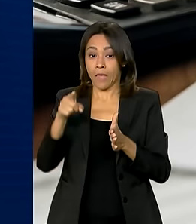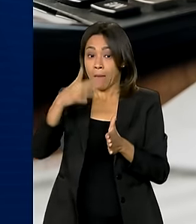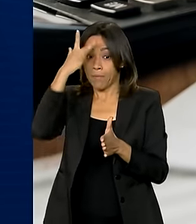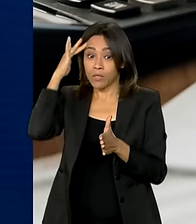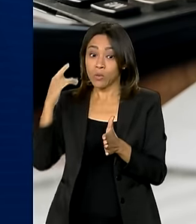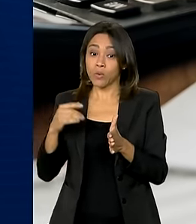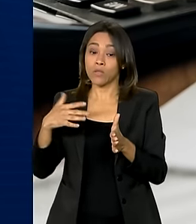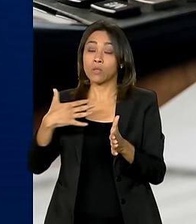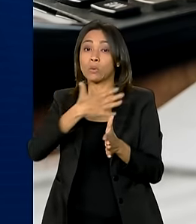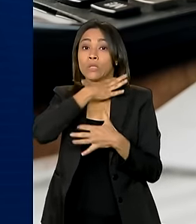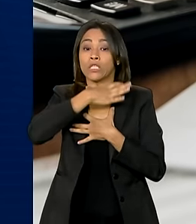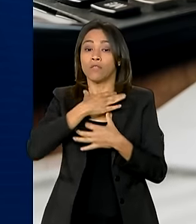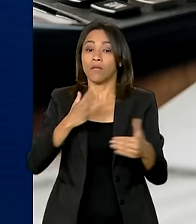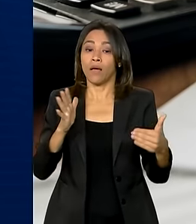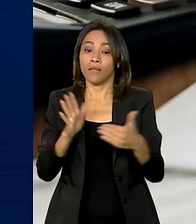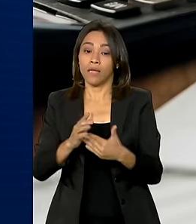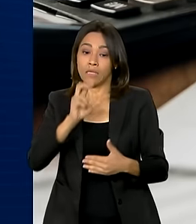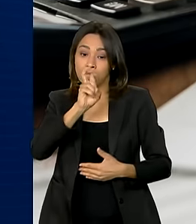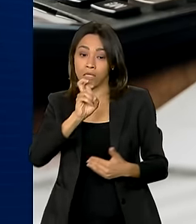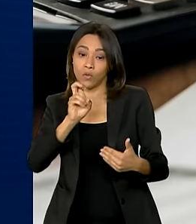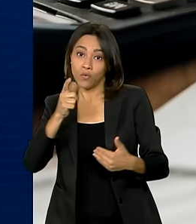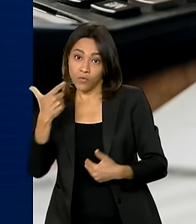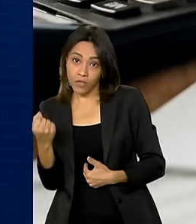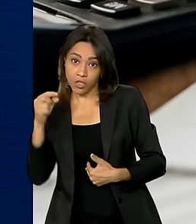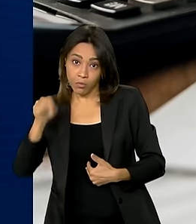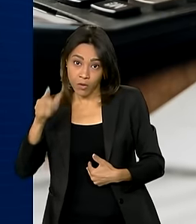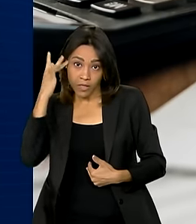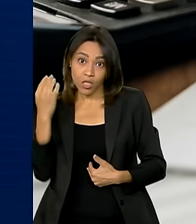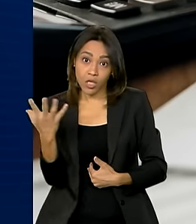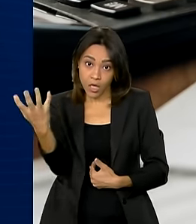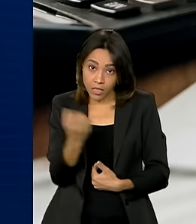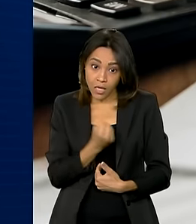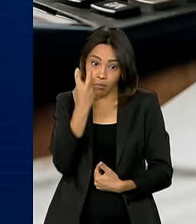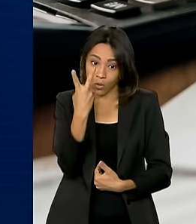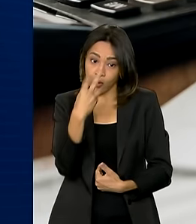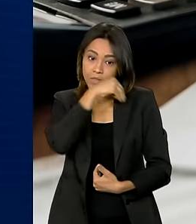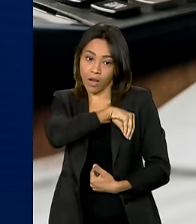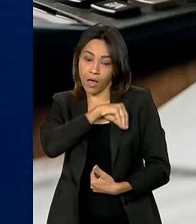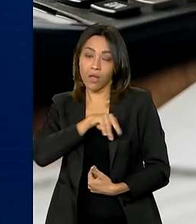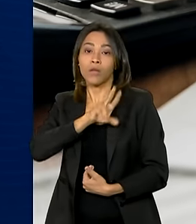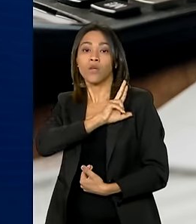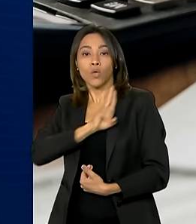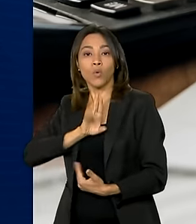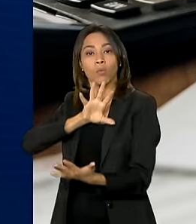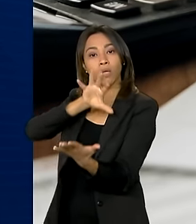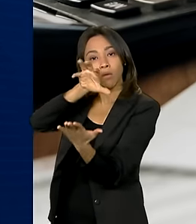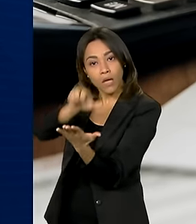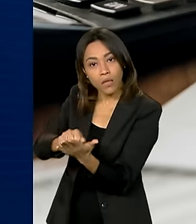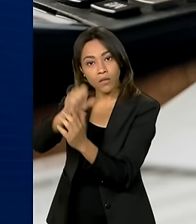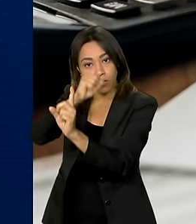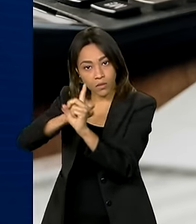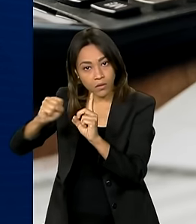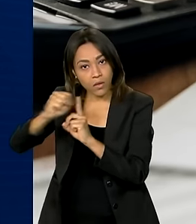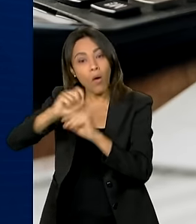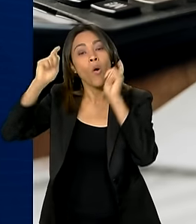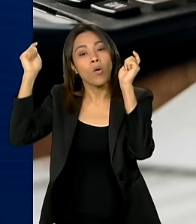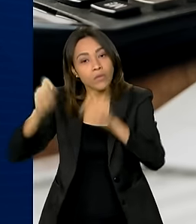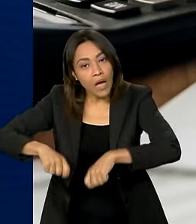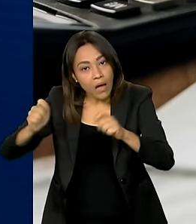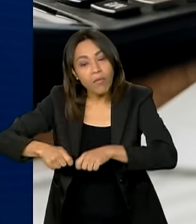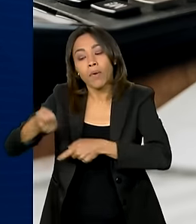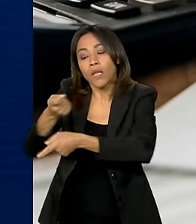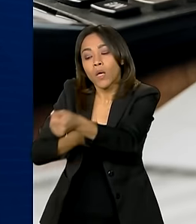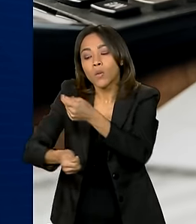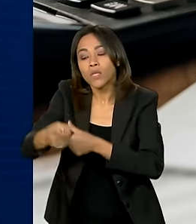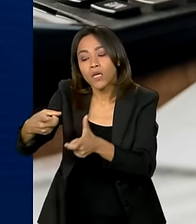R 5 mil e R$ 20 mil, que ganham até dois salários mínimos ou inscritas no Cade Único, podiam renegociar seus